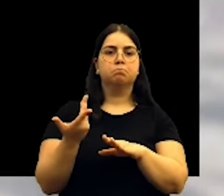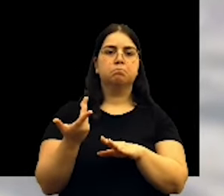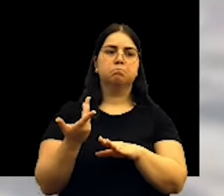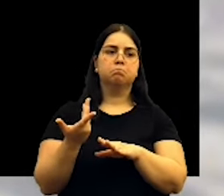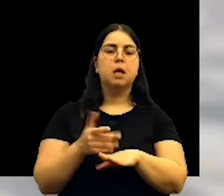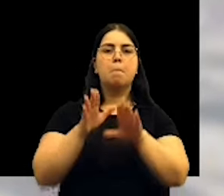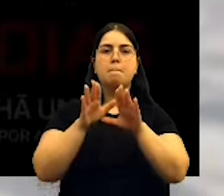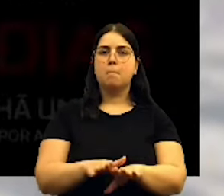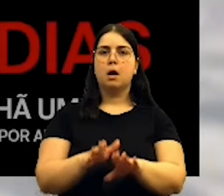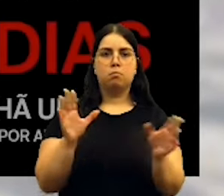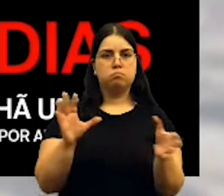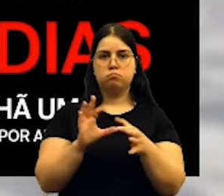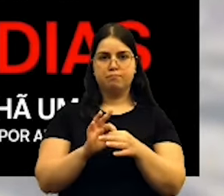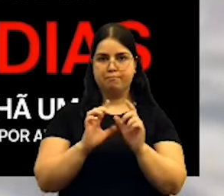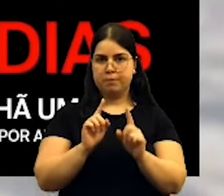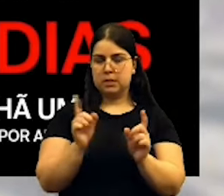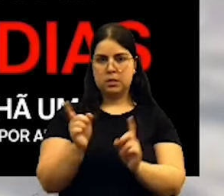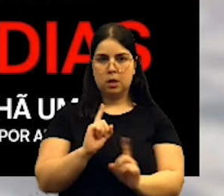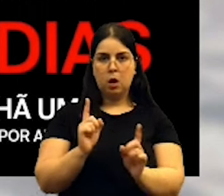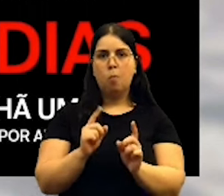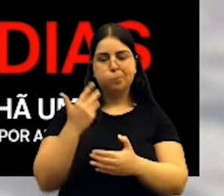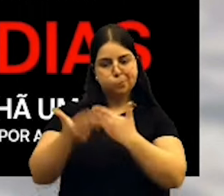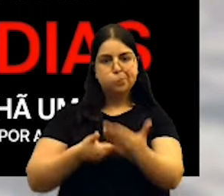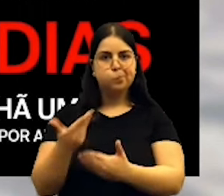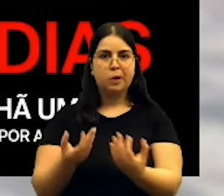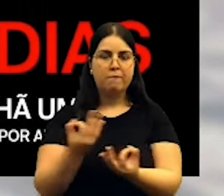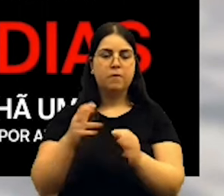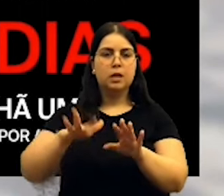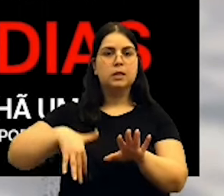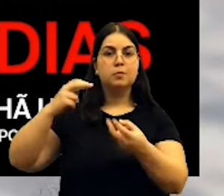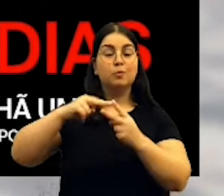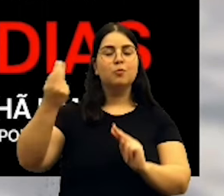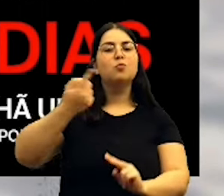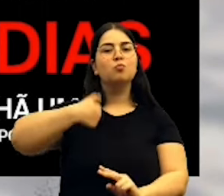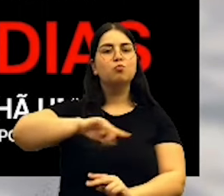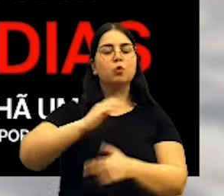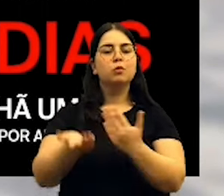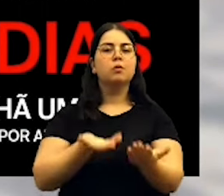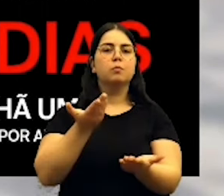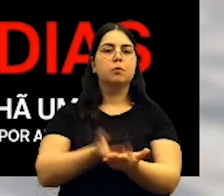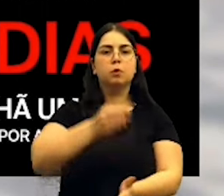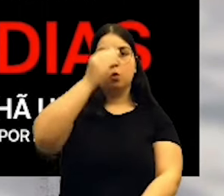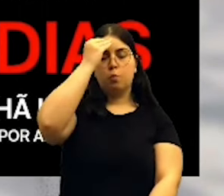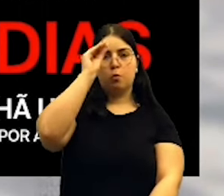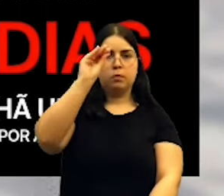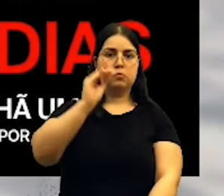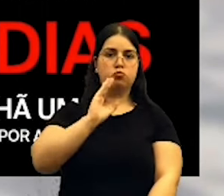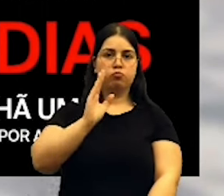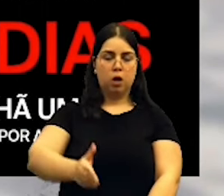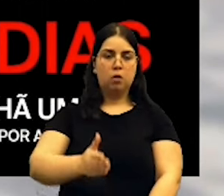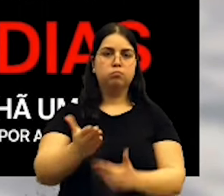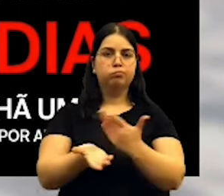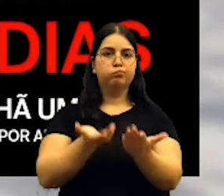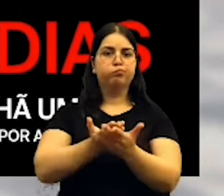parado em relação a esta nossa proposta e na Assembleia Municipal nós já tínhamos apresentado também uma recomendação, uma